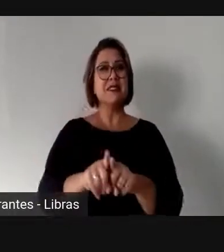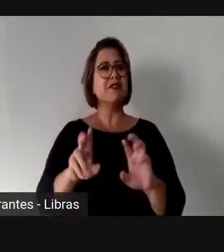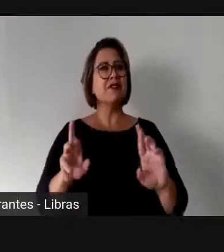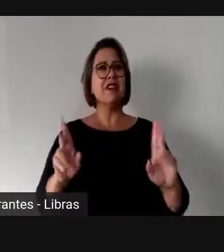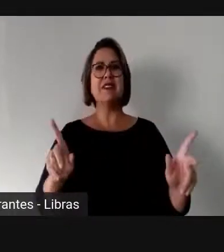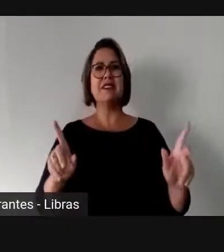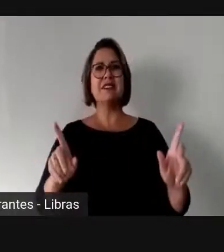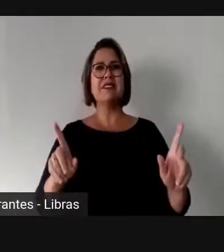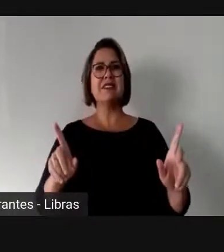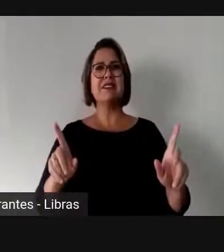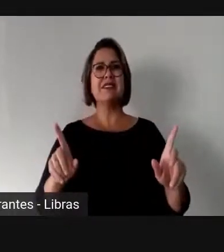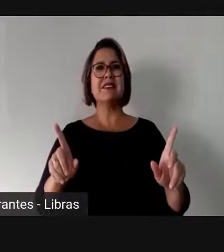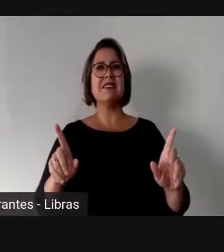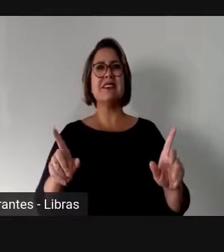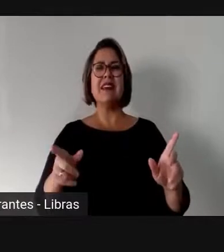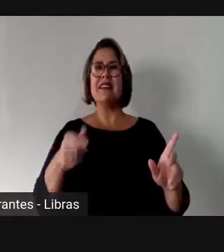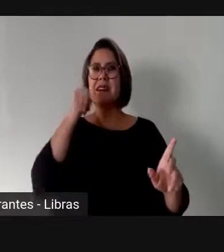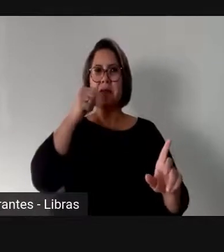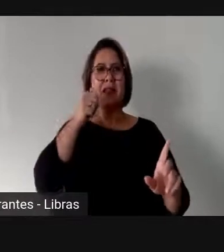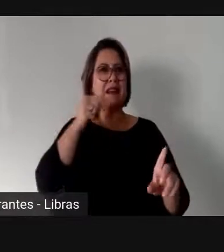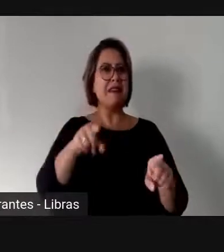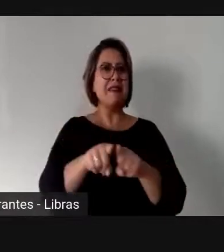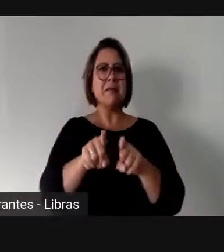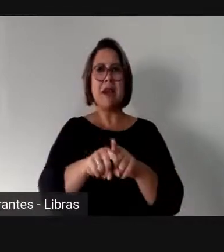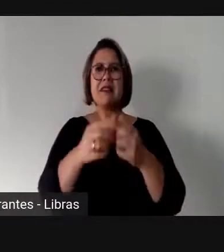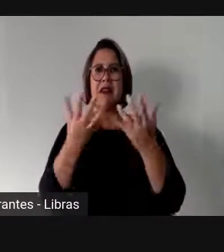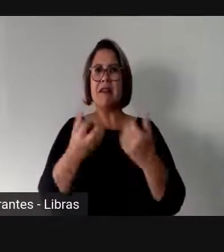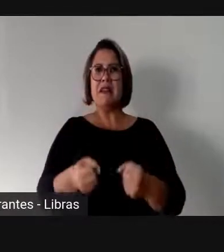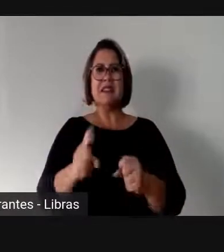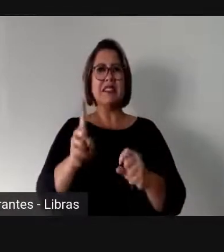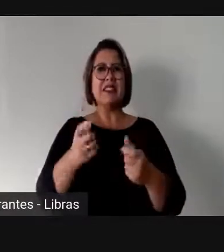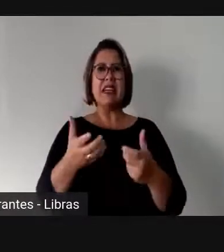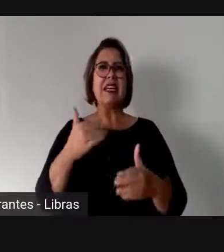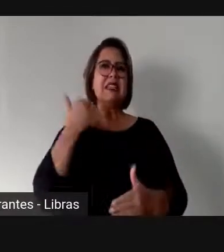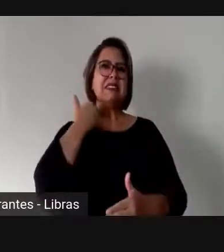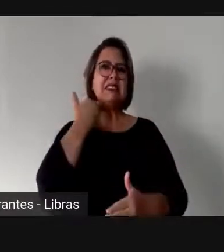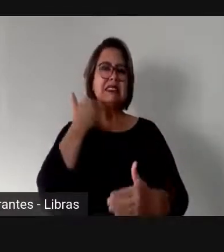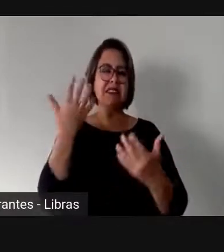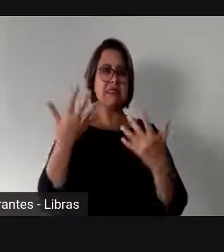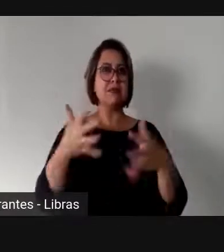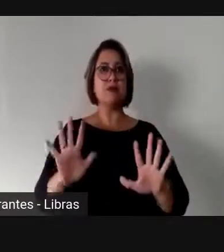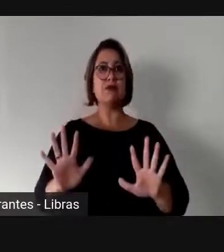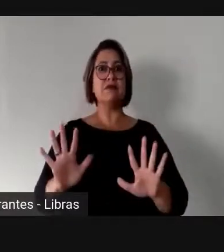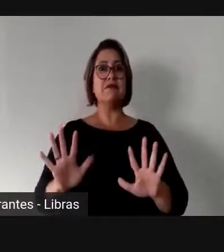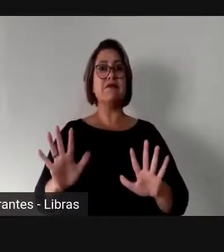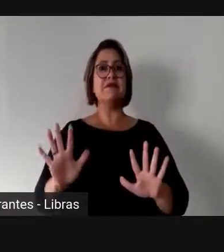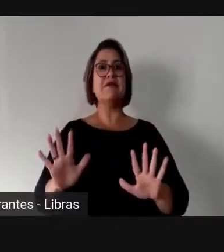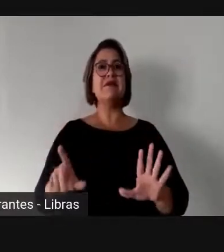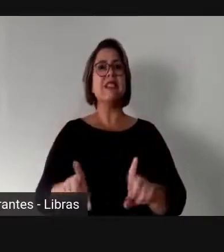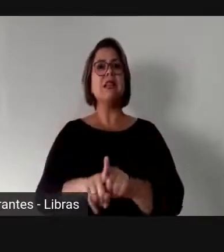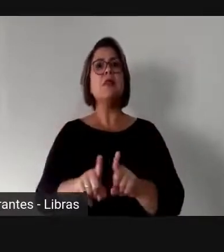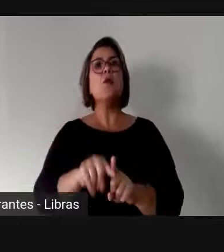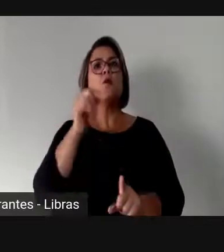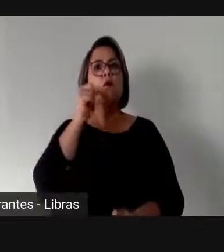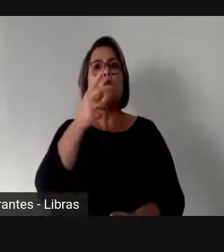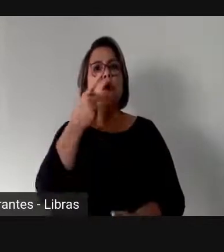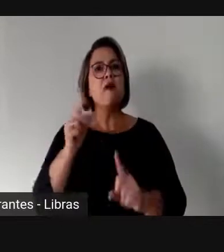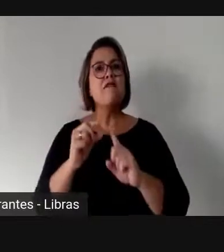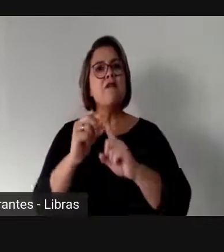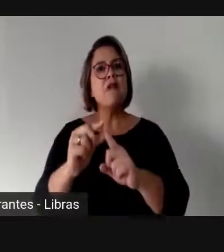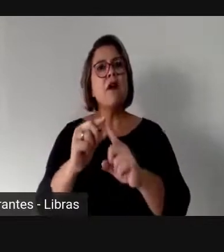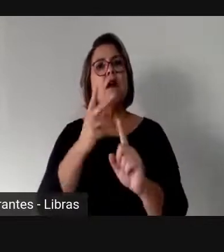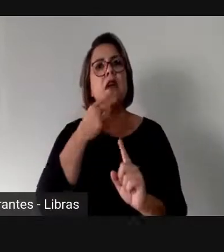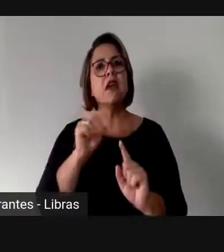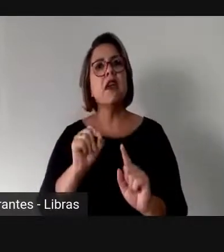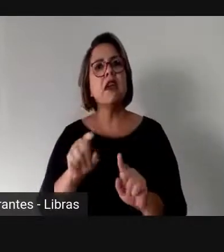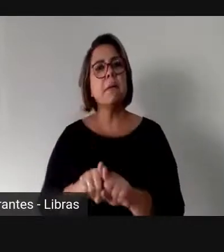tendo uma recusa das mulheres para estabelecer que não, elas estão dizendo para esse tipo